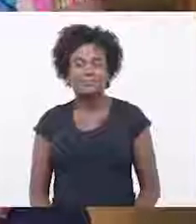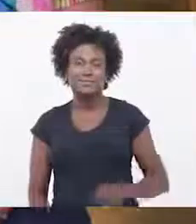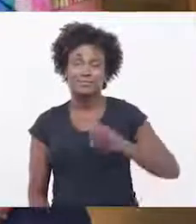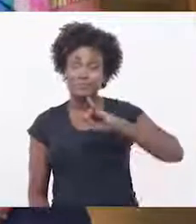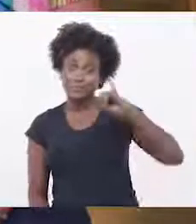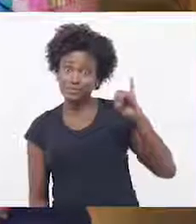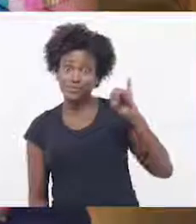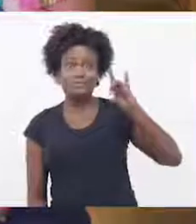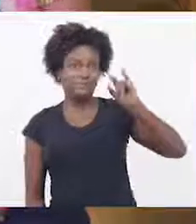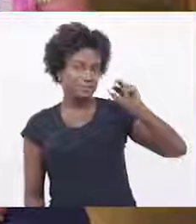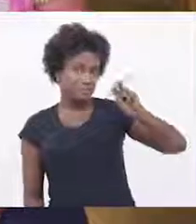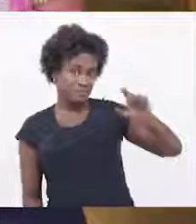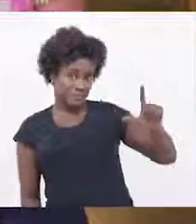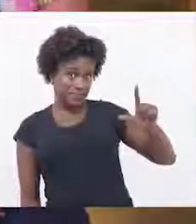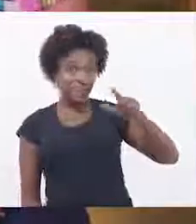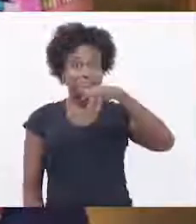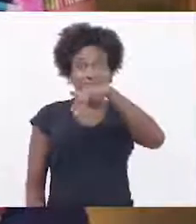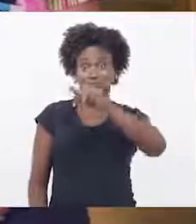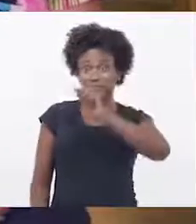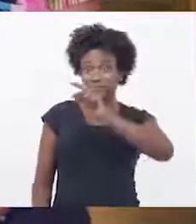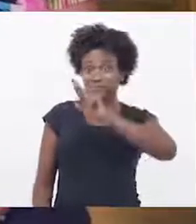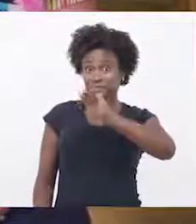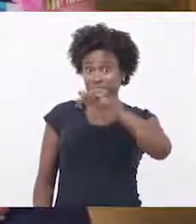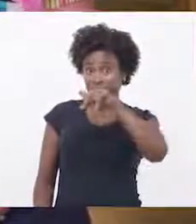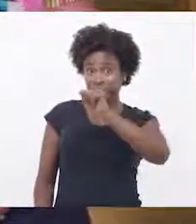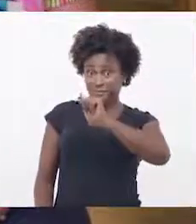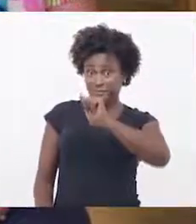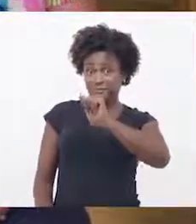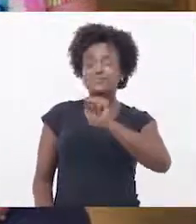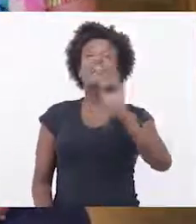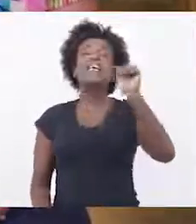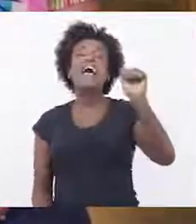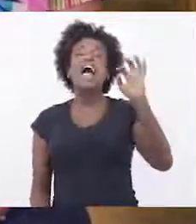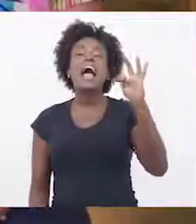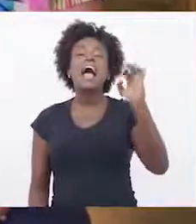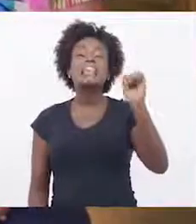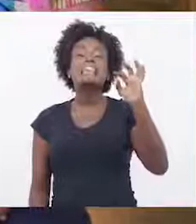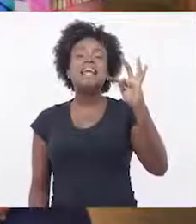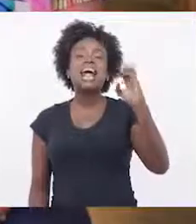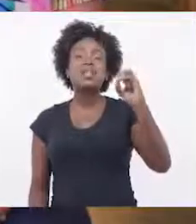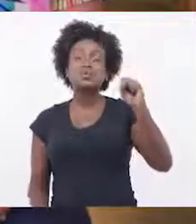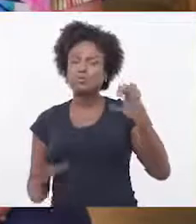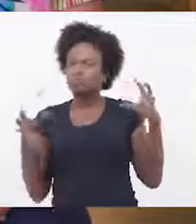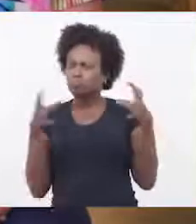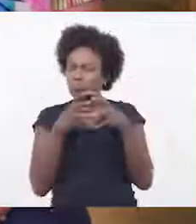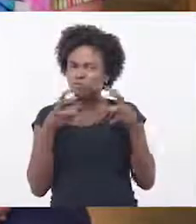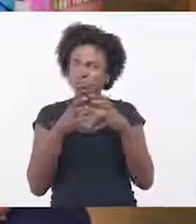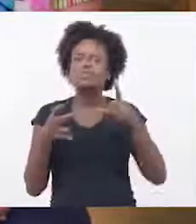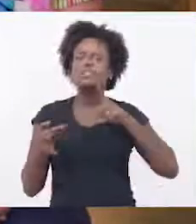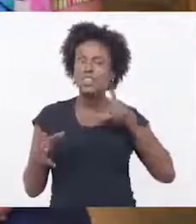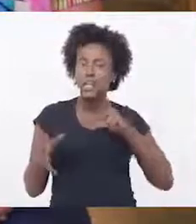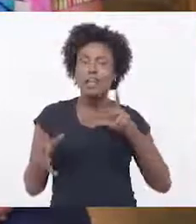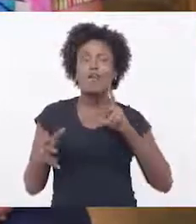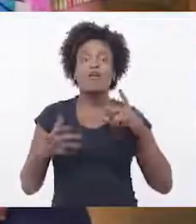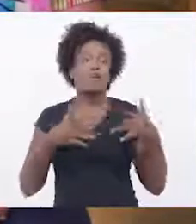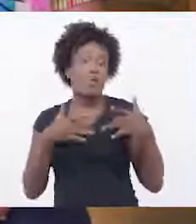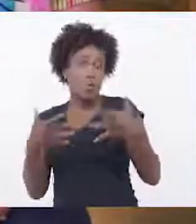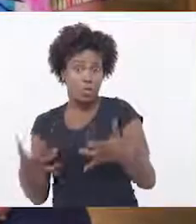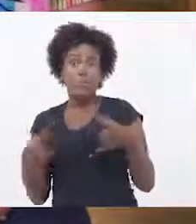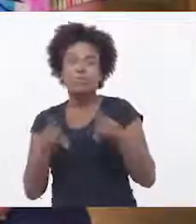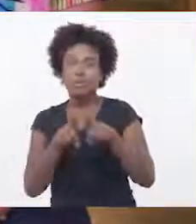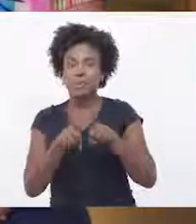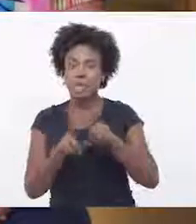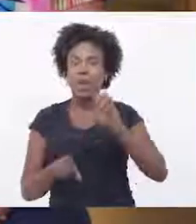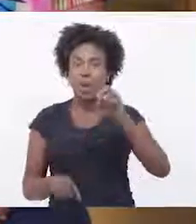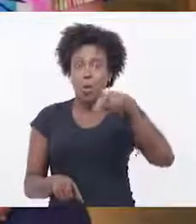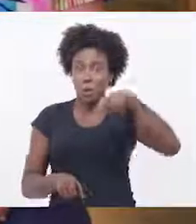Oi pessoal, eu sou a Daniel. Eu sou a Marina. A gente é do Atados, que é uma rede que conecta voluntários e ONGs. E a gente vai falar um pouco sobre voluntários na